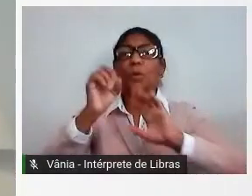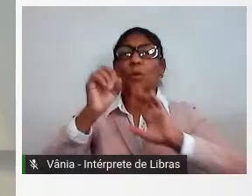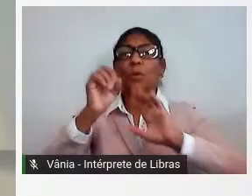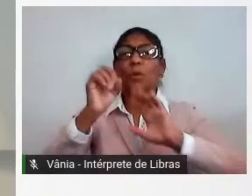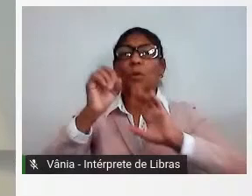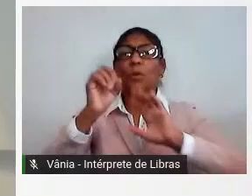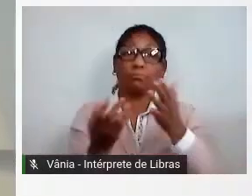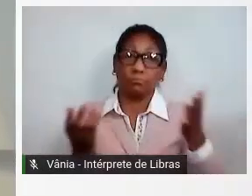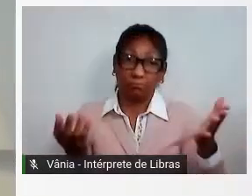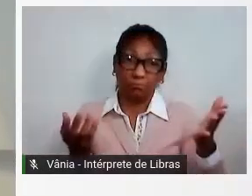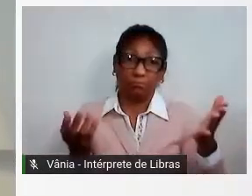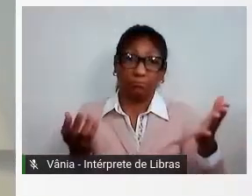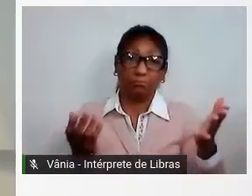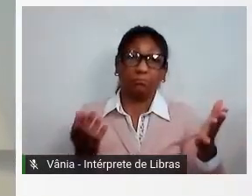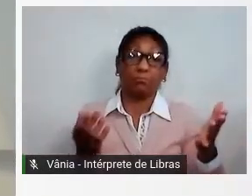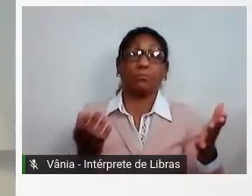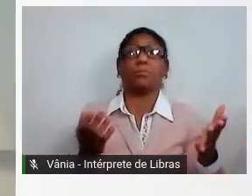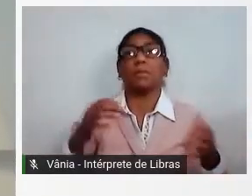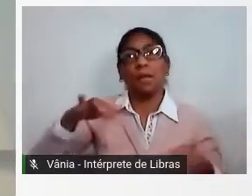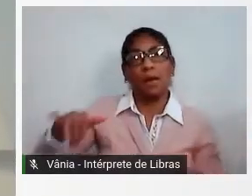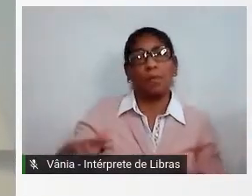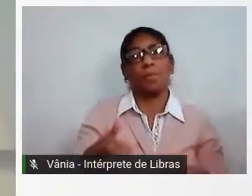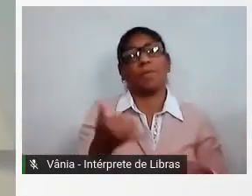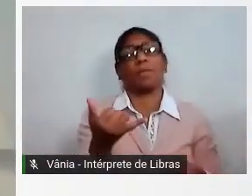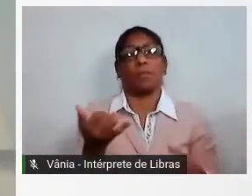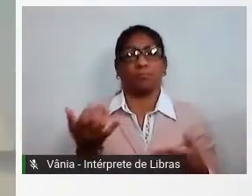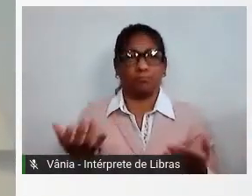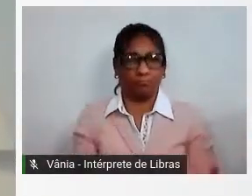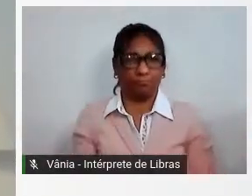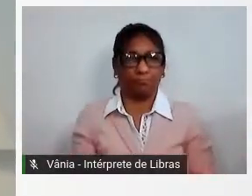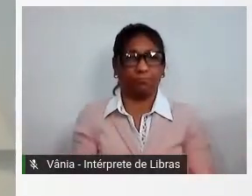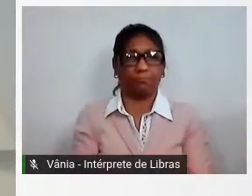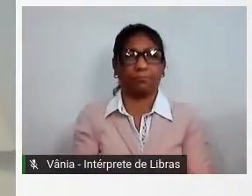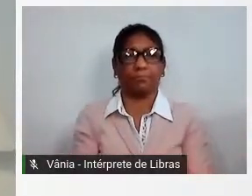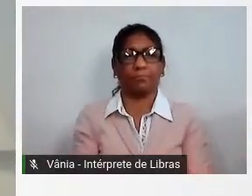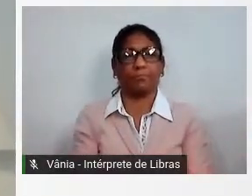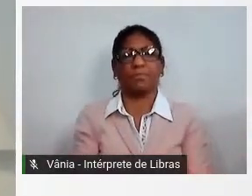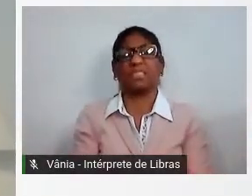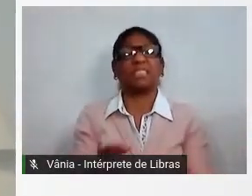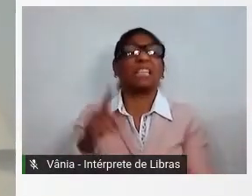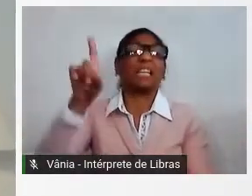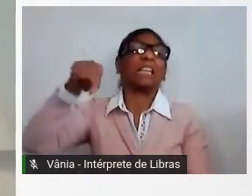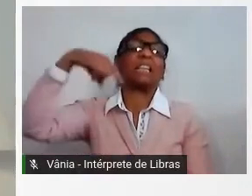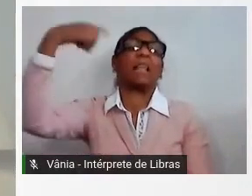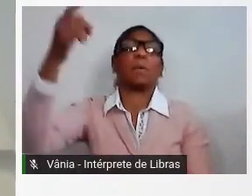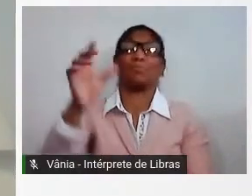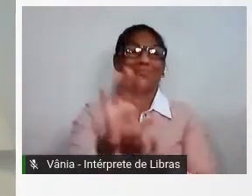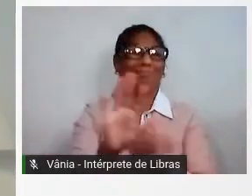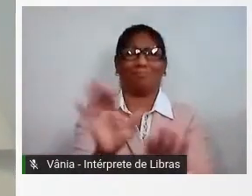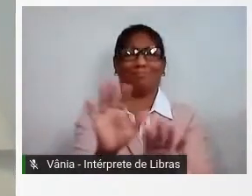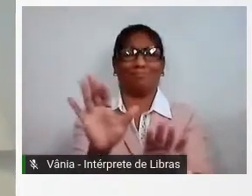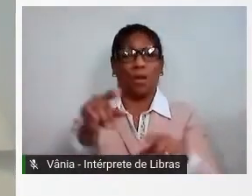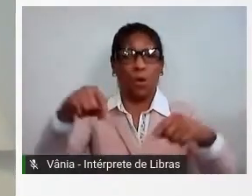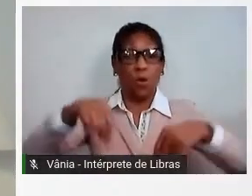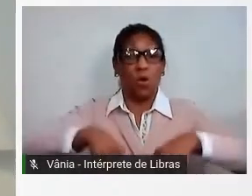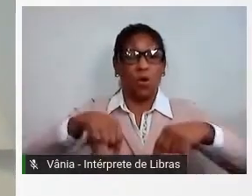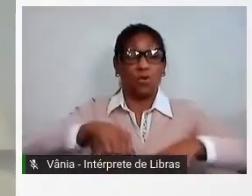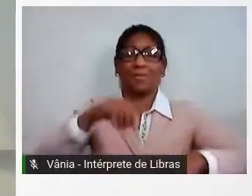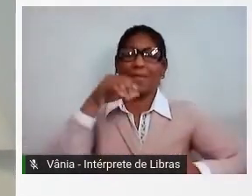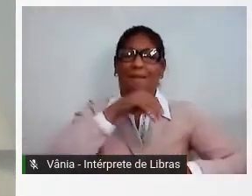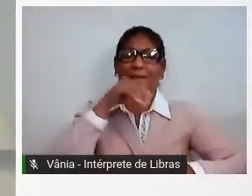agora, quando é oportuno, e não deixando para depois, quando já não conseguiremos mais